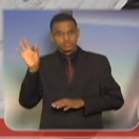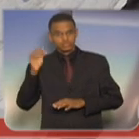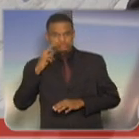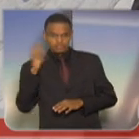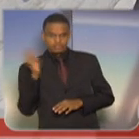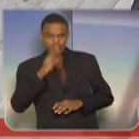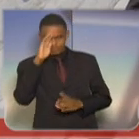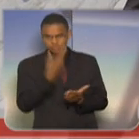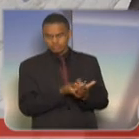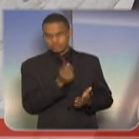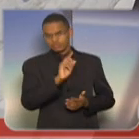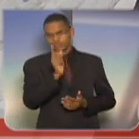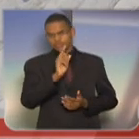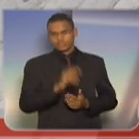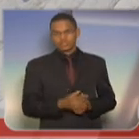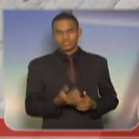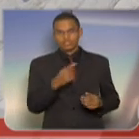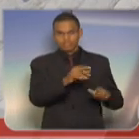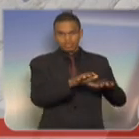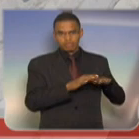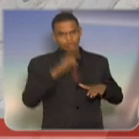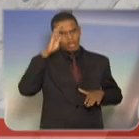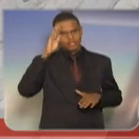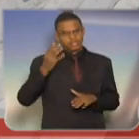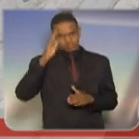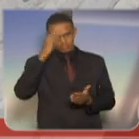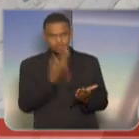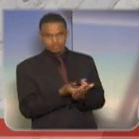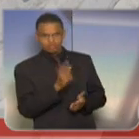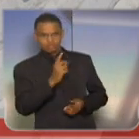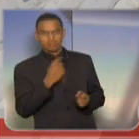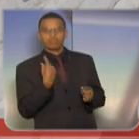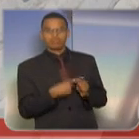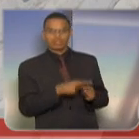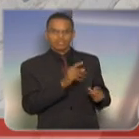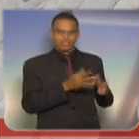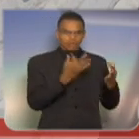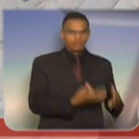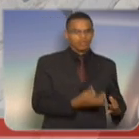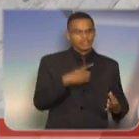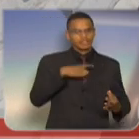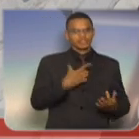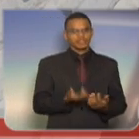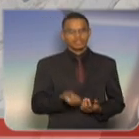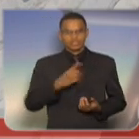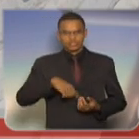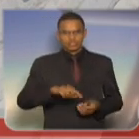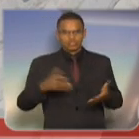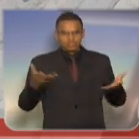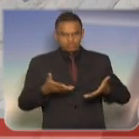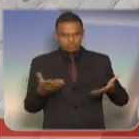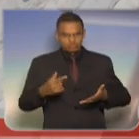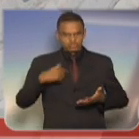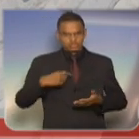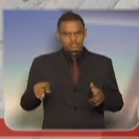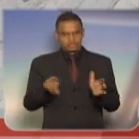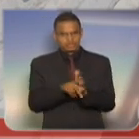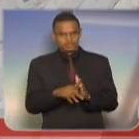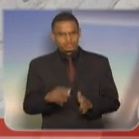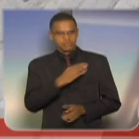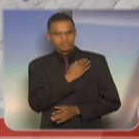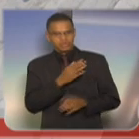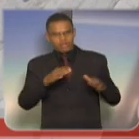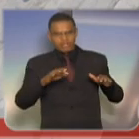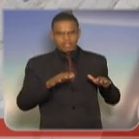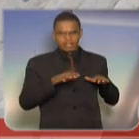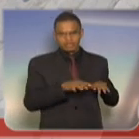aliás, não acreditam no Exército porque sempre combateu o bem, e hoje nós, militares, representamos o bem dessa nação, e a